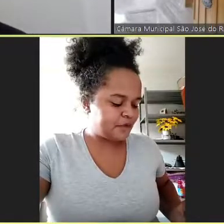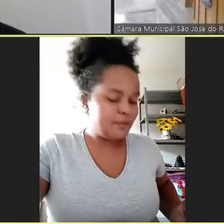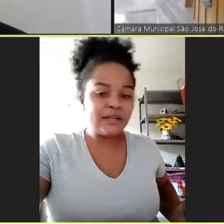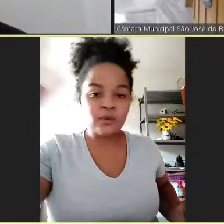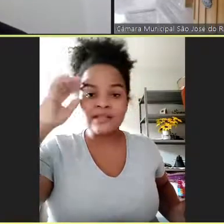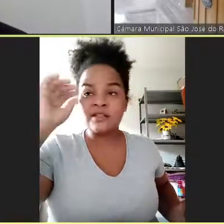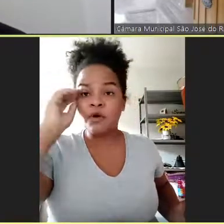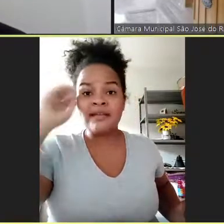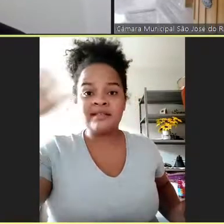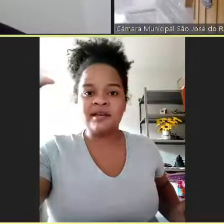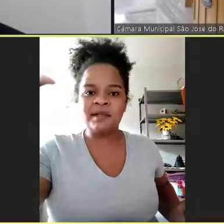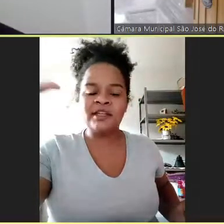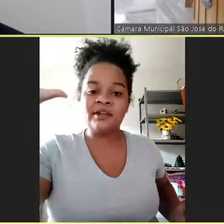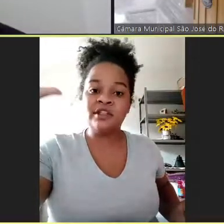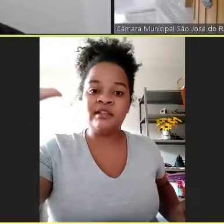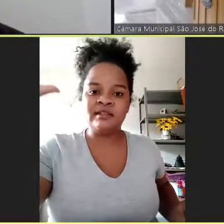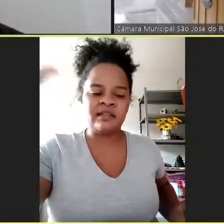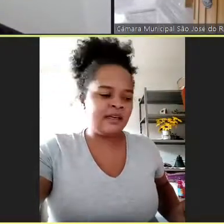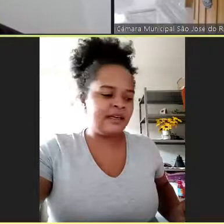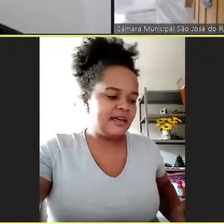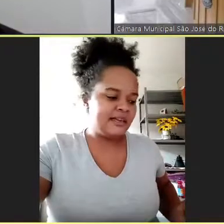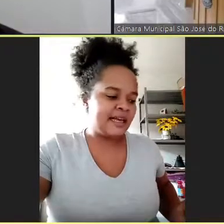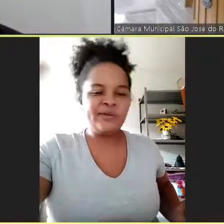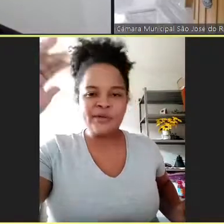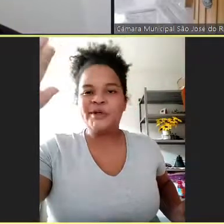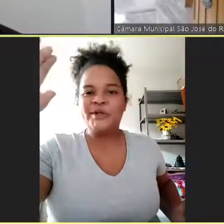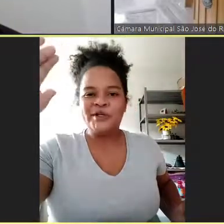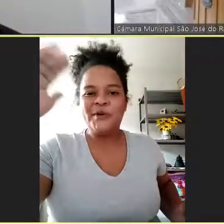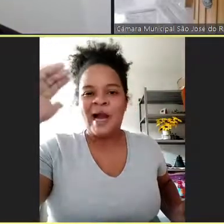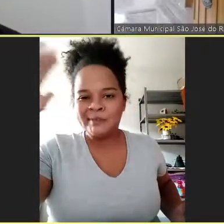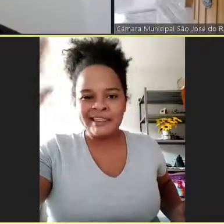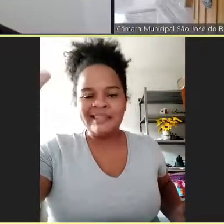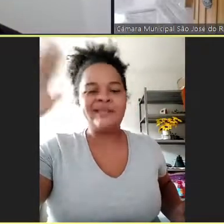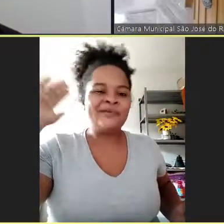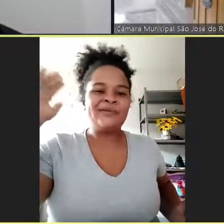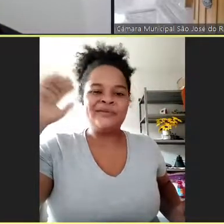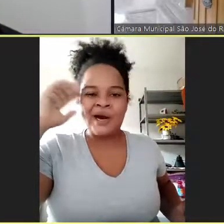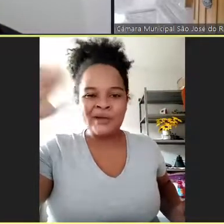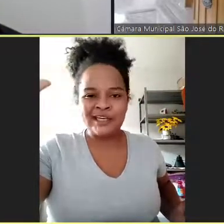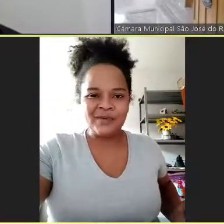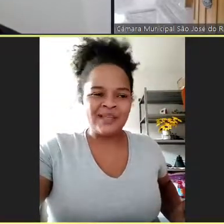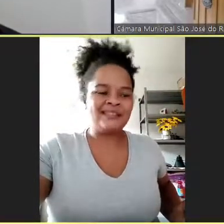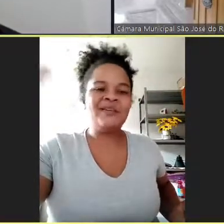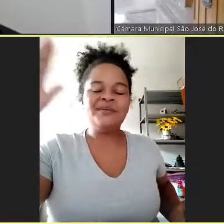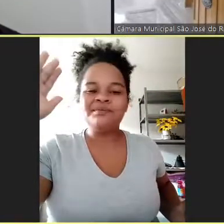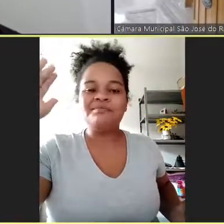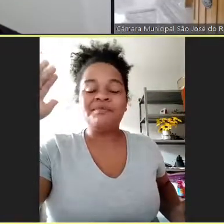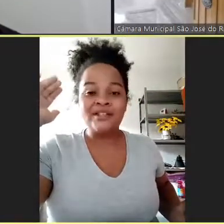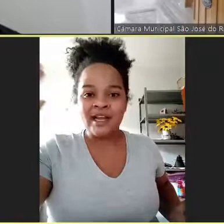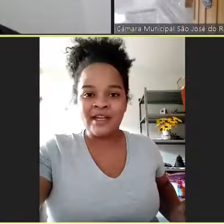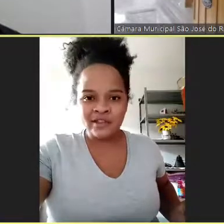uma atuação um pouco mais ampla da nossa vigilância, né? Está no ápice aí, está no auge da atuação,